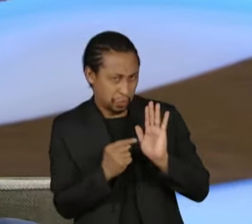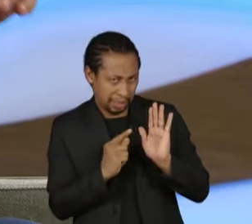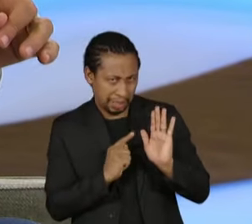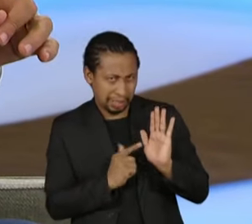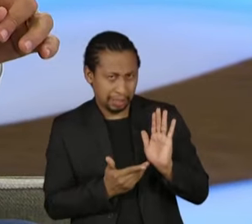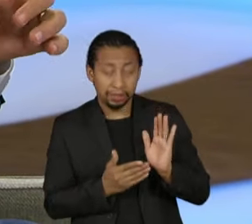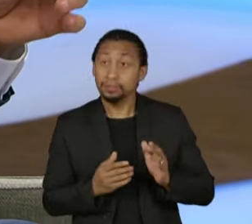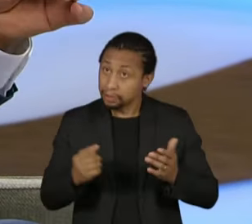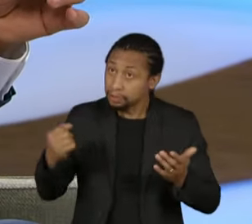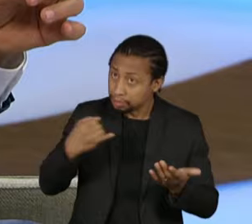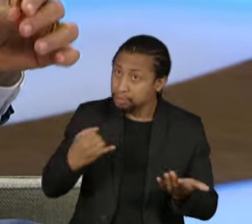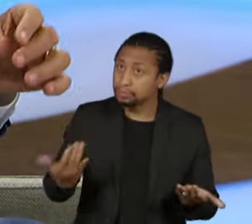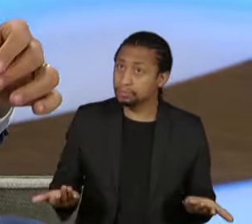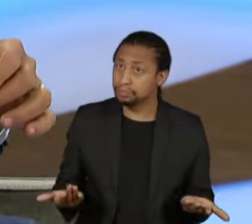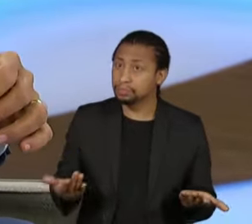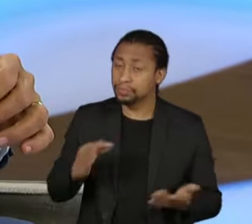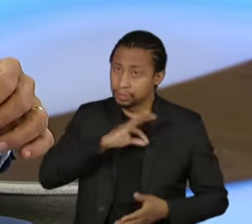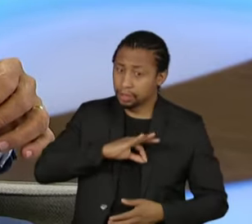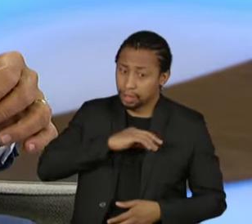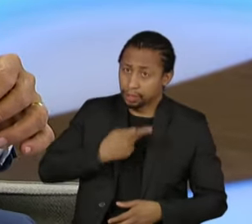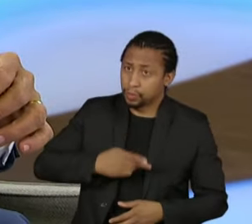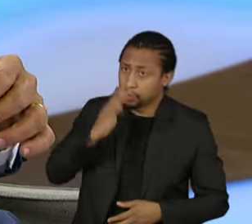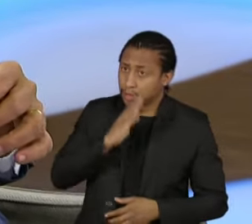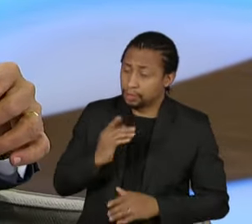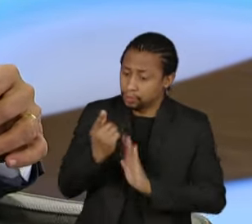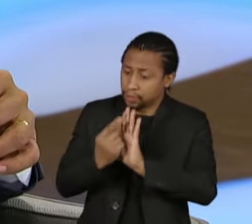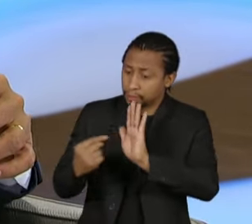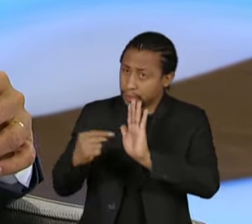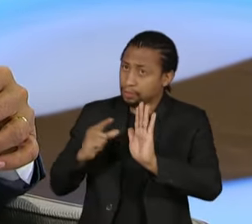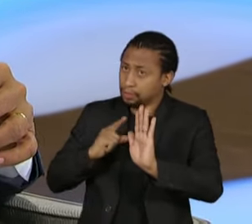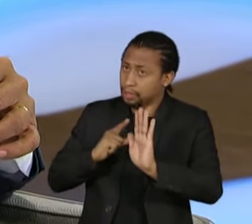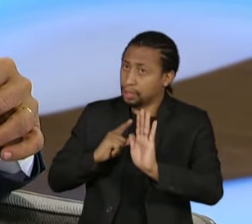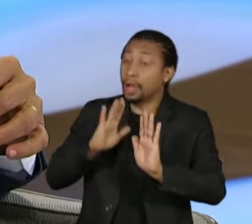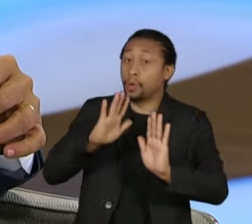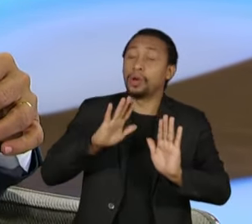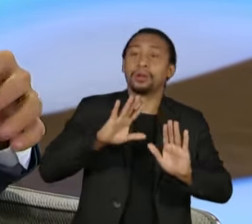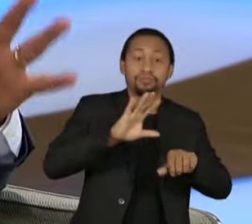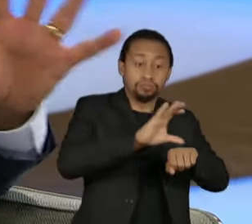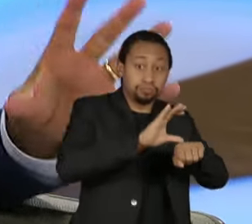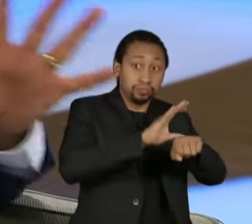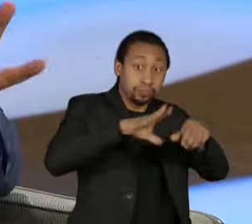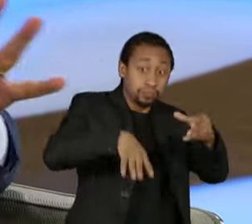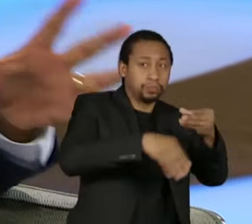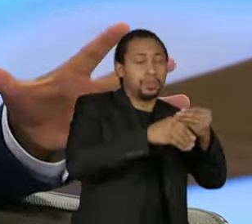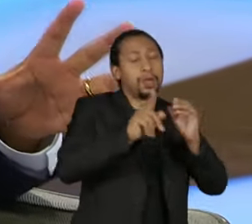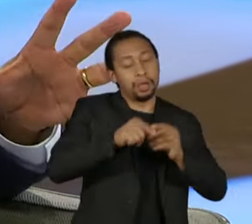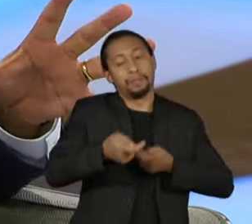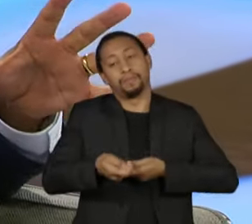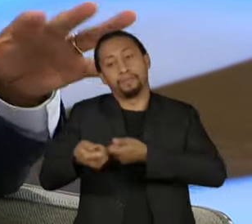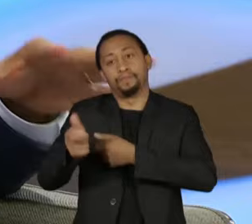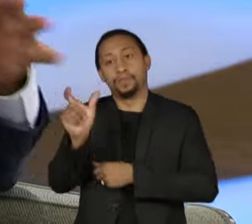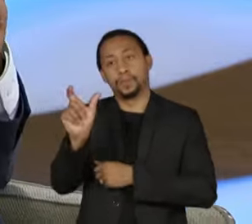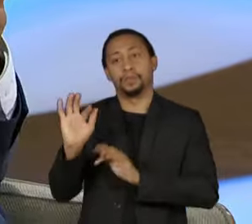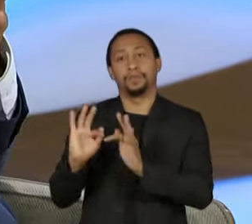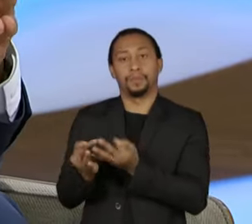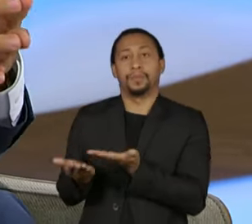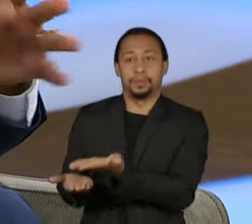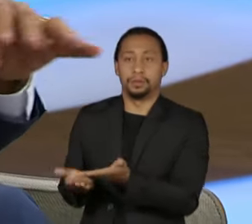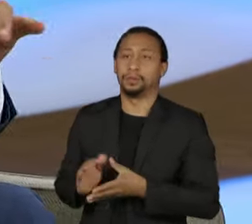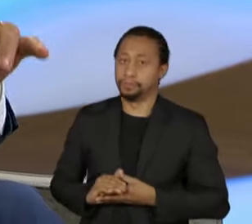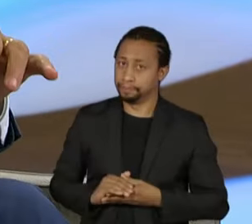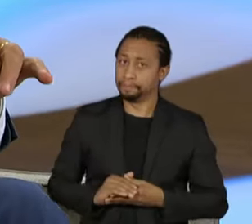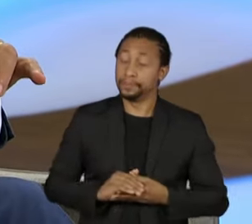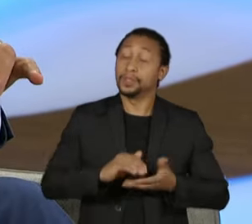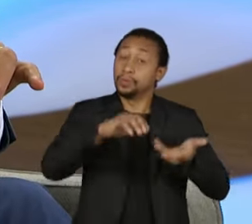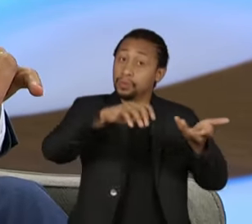é reservado um valor em se confirmando o 1,4% do PIB. E a regra, aprovada pelo